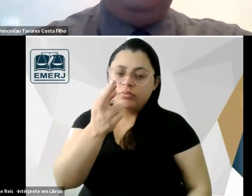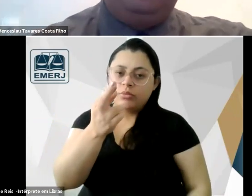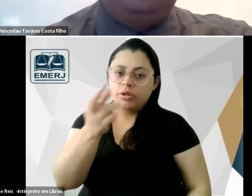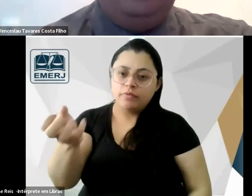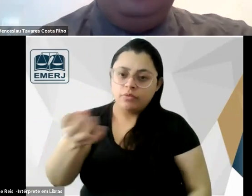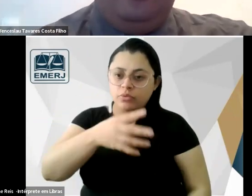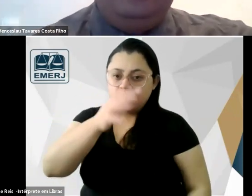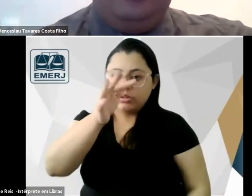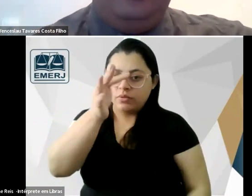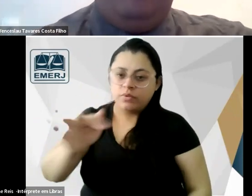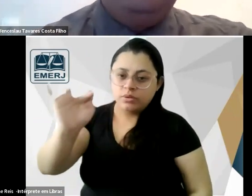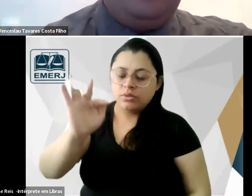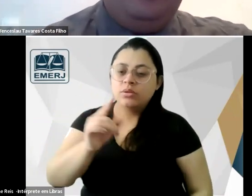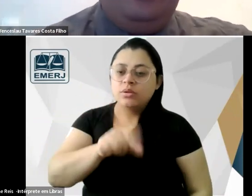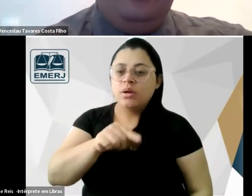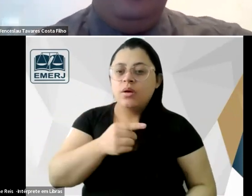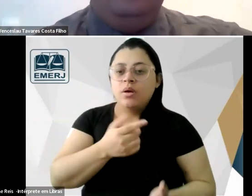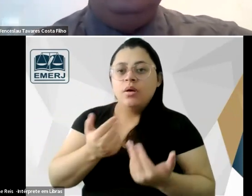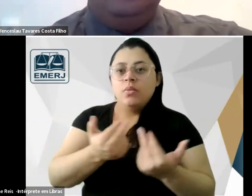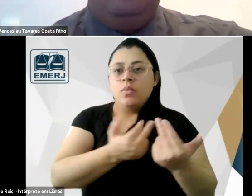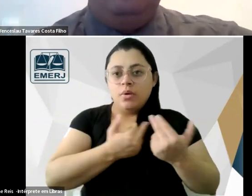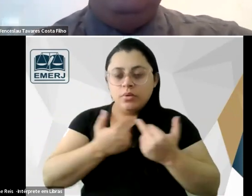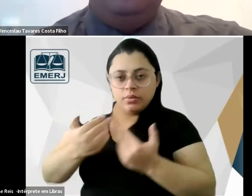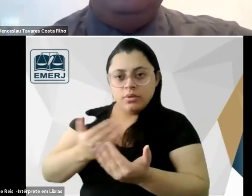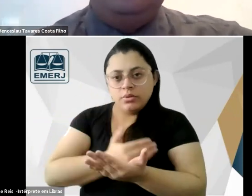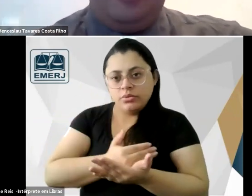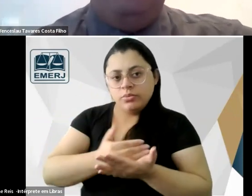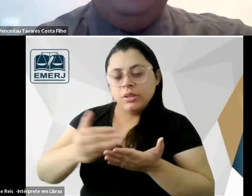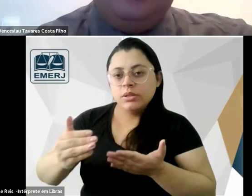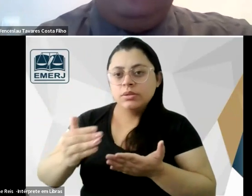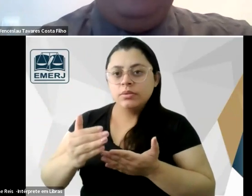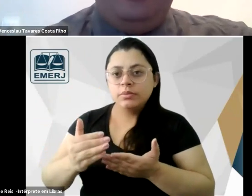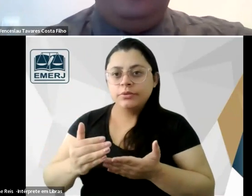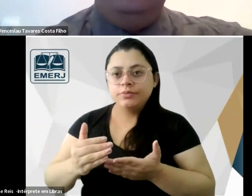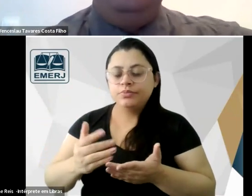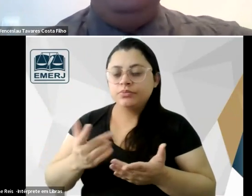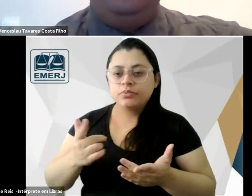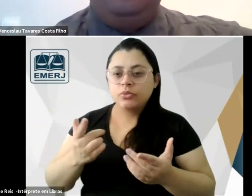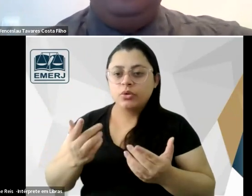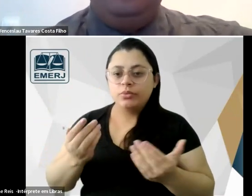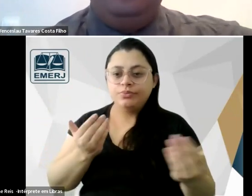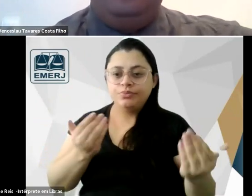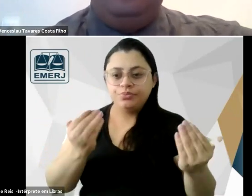princípios contraditórios igualdade não se harmoniza com liberdade